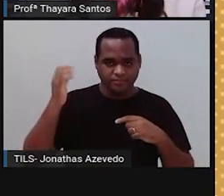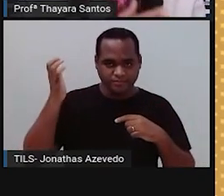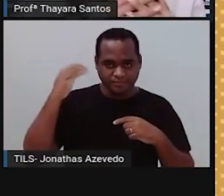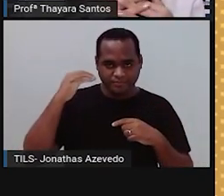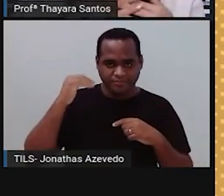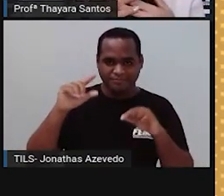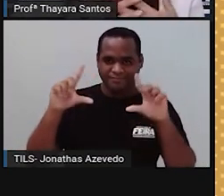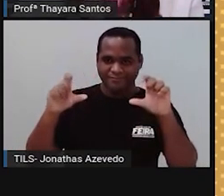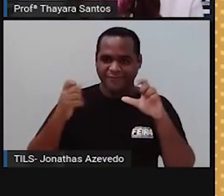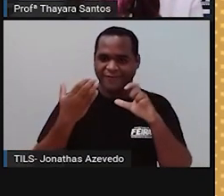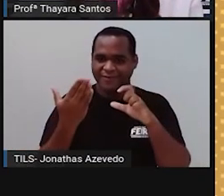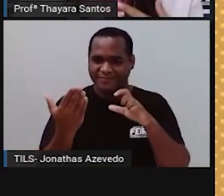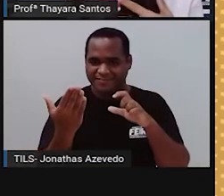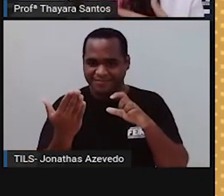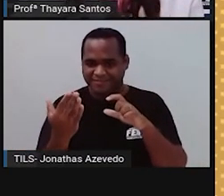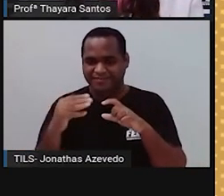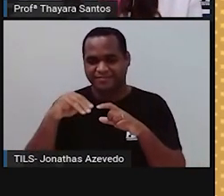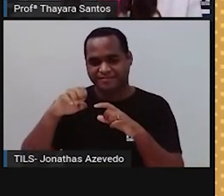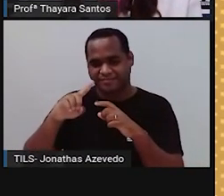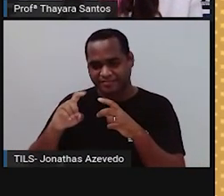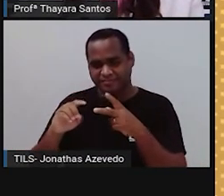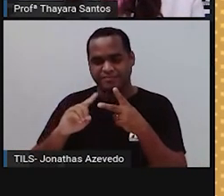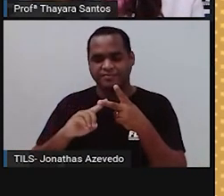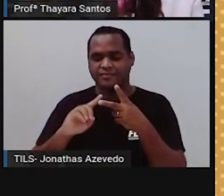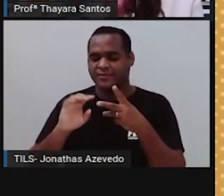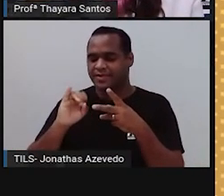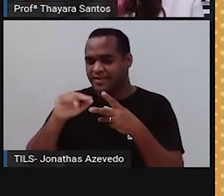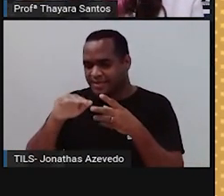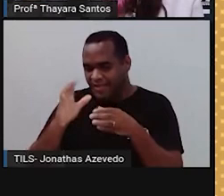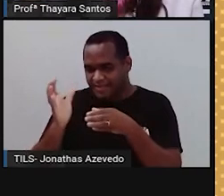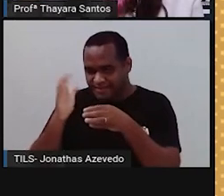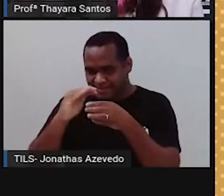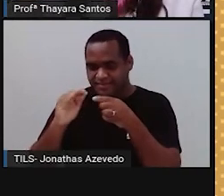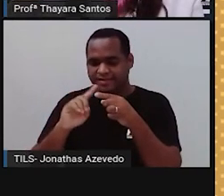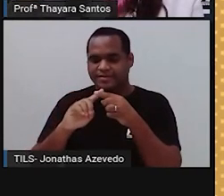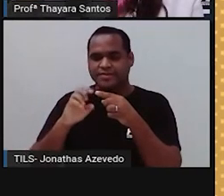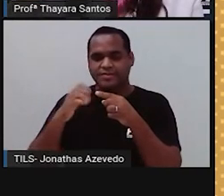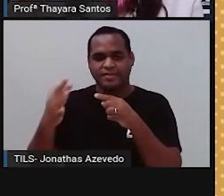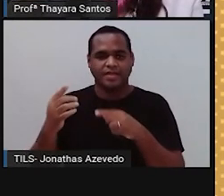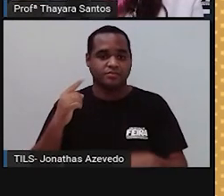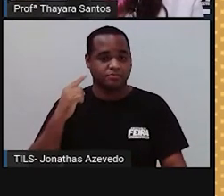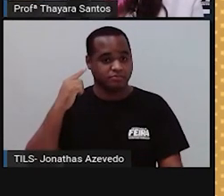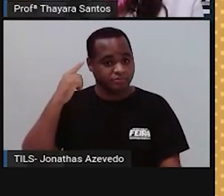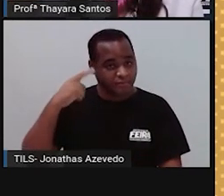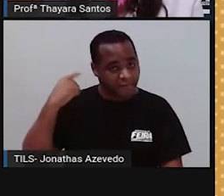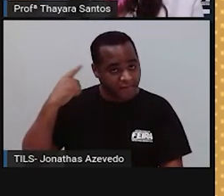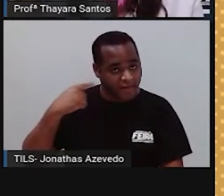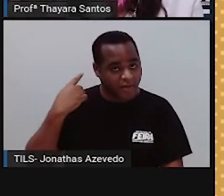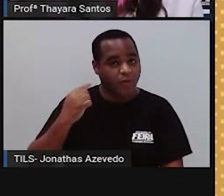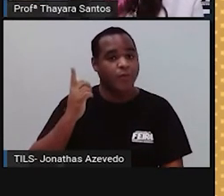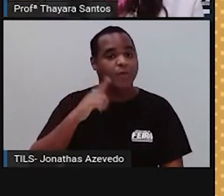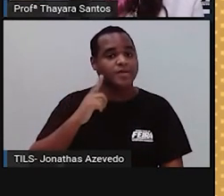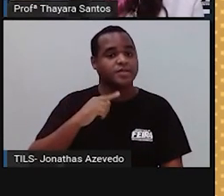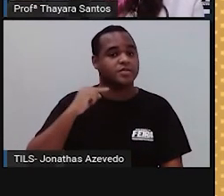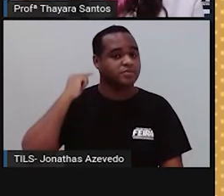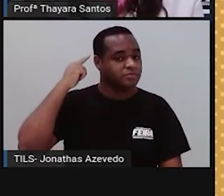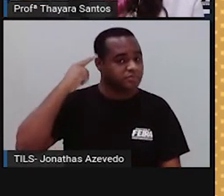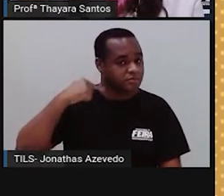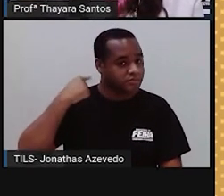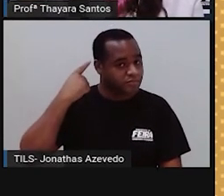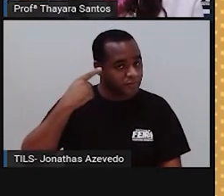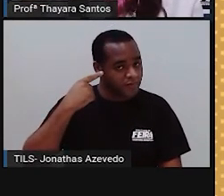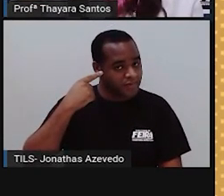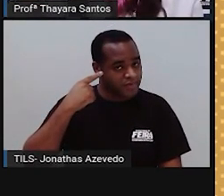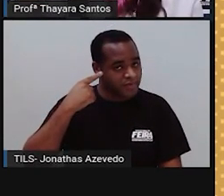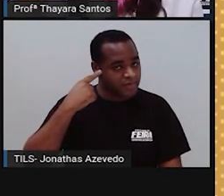externa, orelha média e orelha interna. A orelha externa é essa que a gente consegue ver, a gente vê essa